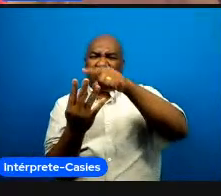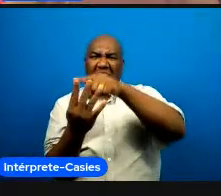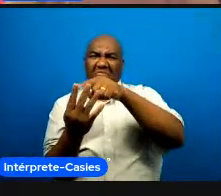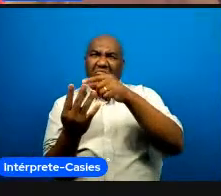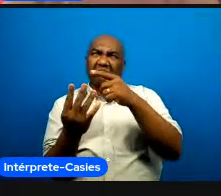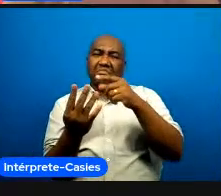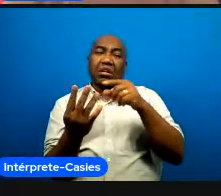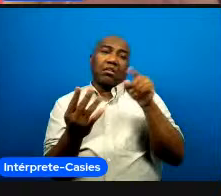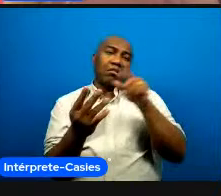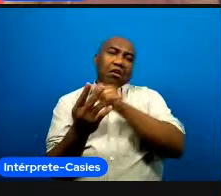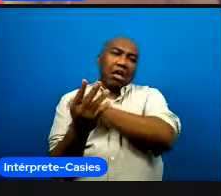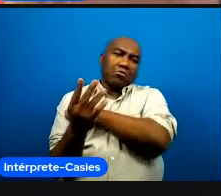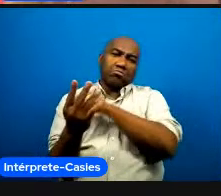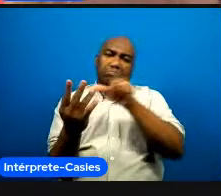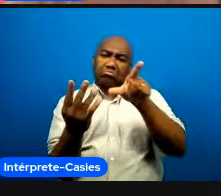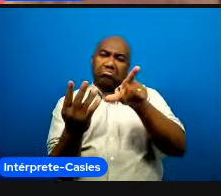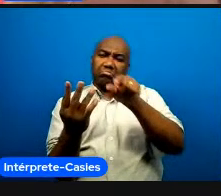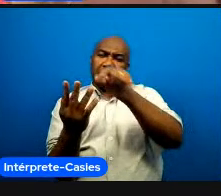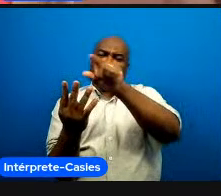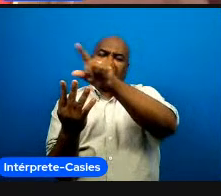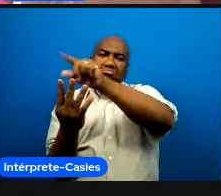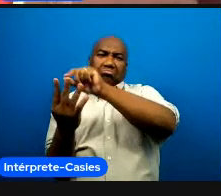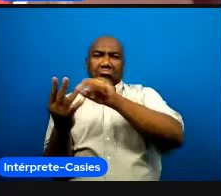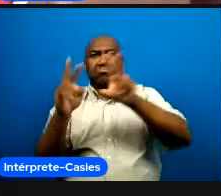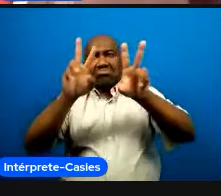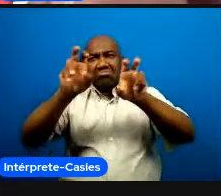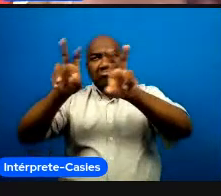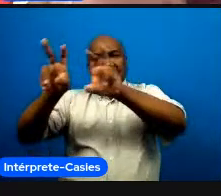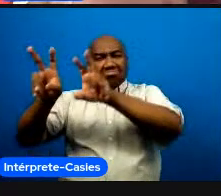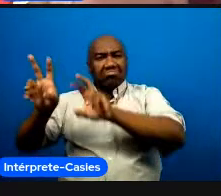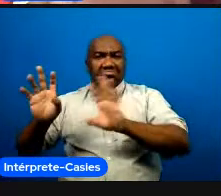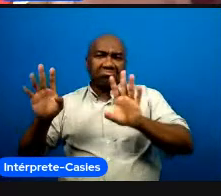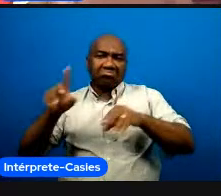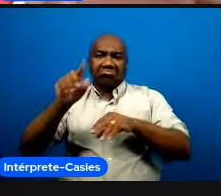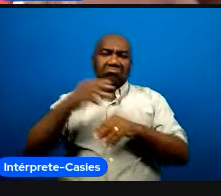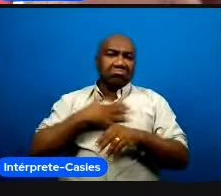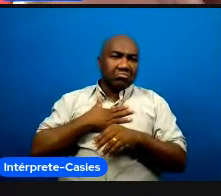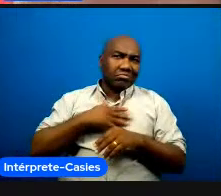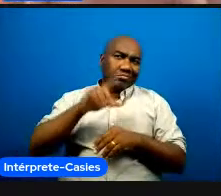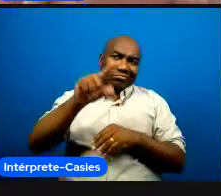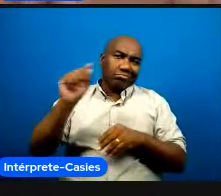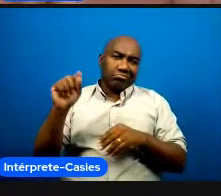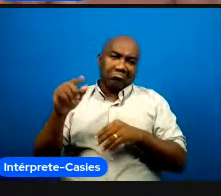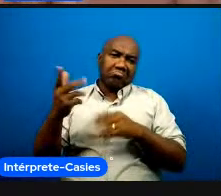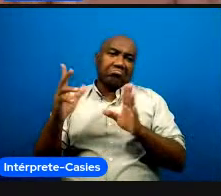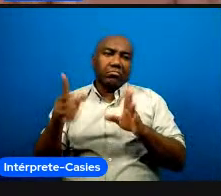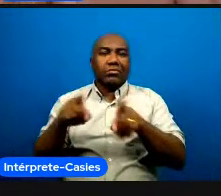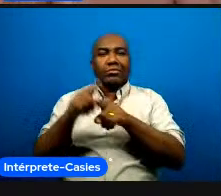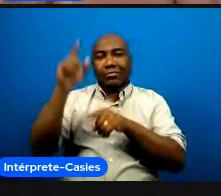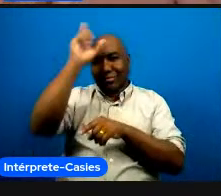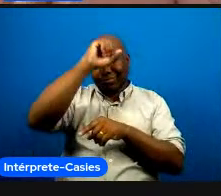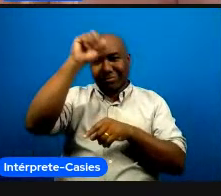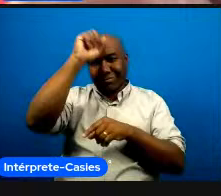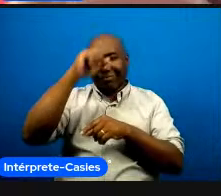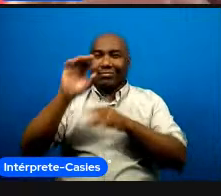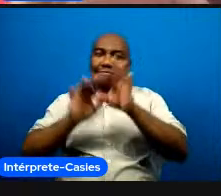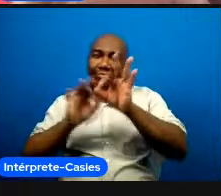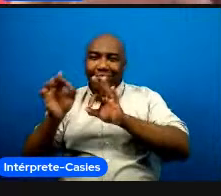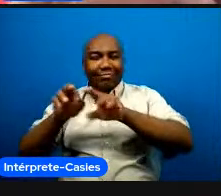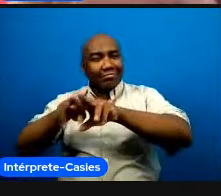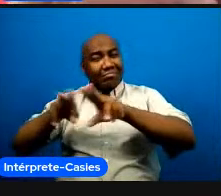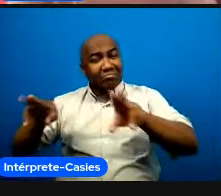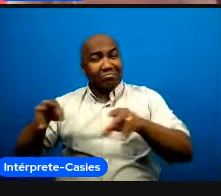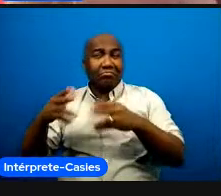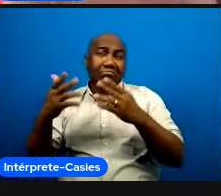que escolhem as vezes são temas que a gente conhece muito as vezes são temas que a gente não conhece nada e aí a gente vai aprendendo também sobre esses temas para